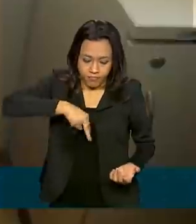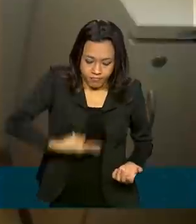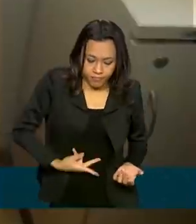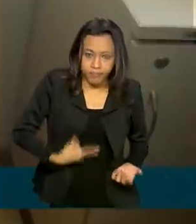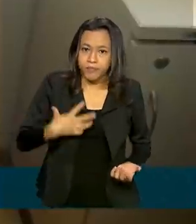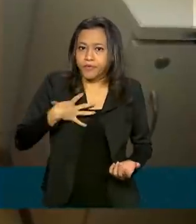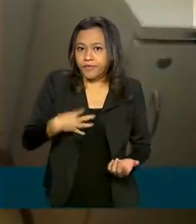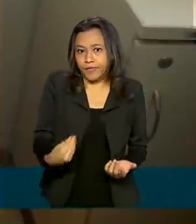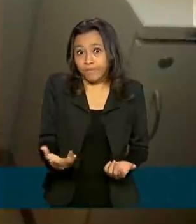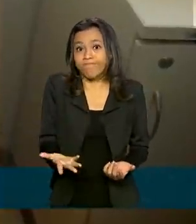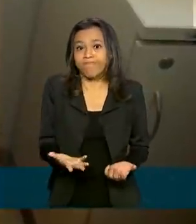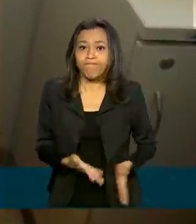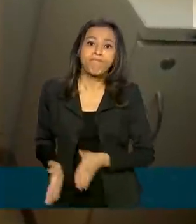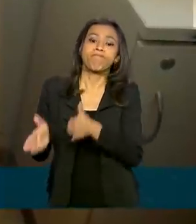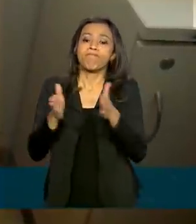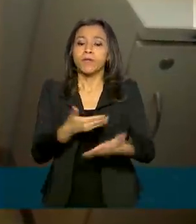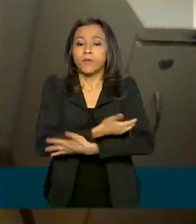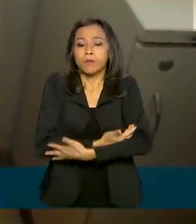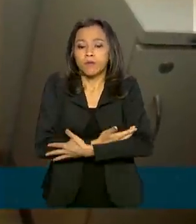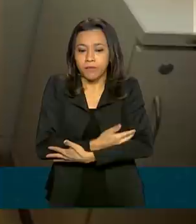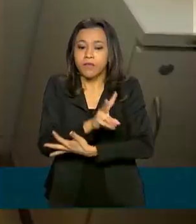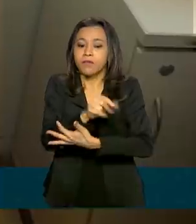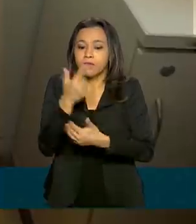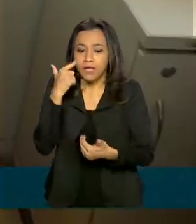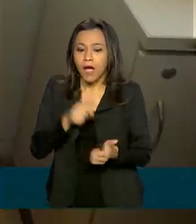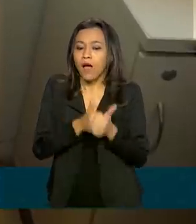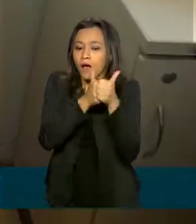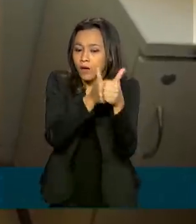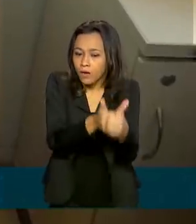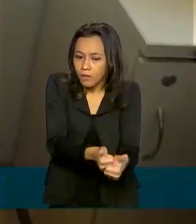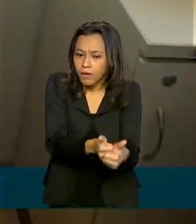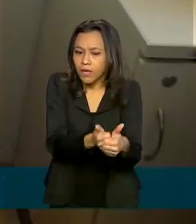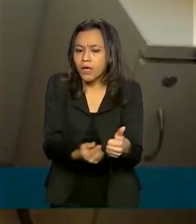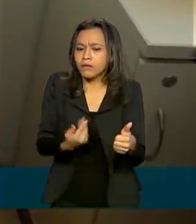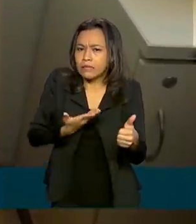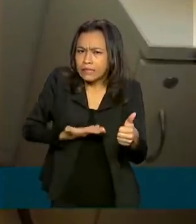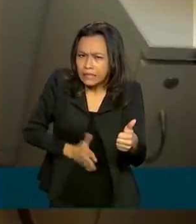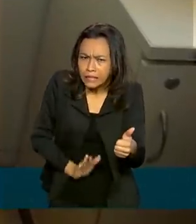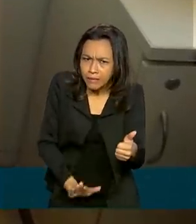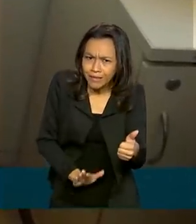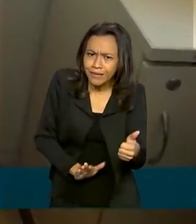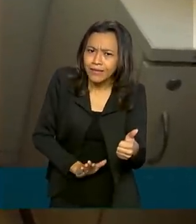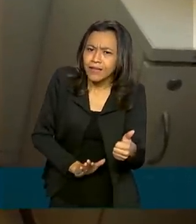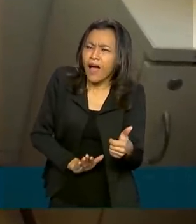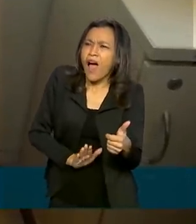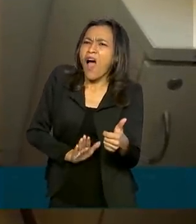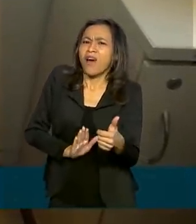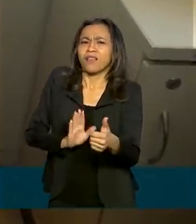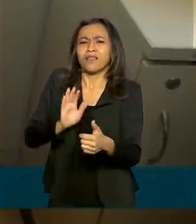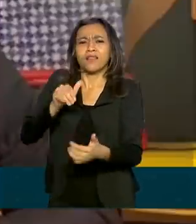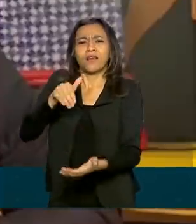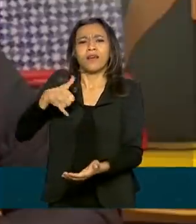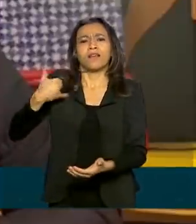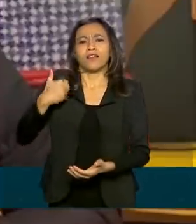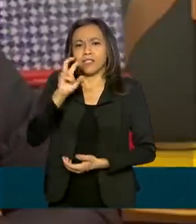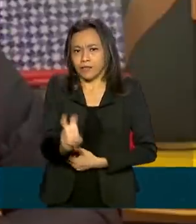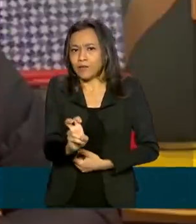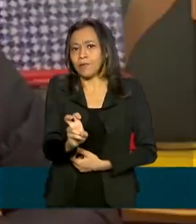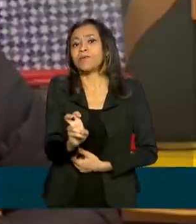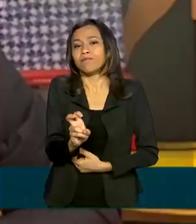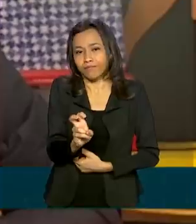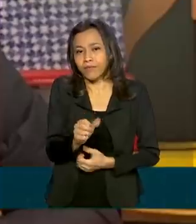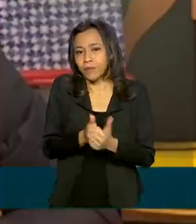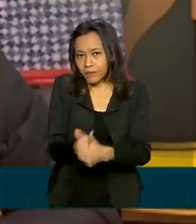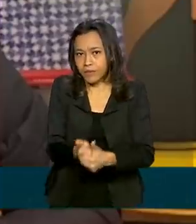filho. Os bebês também serão acompanhados desde o nascimento até os 5 anos de idade. O objetivo